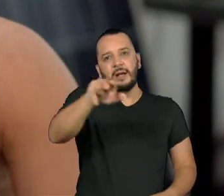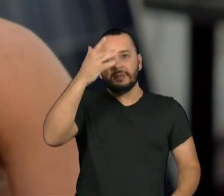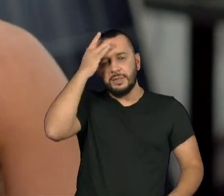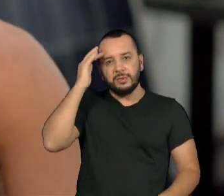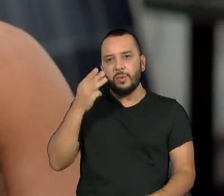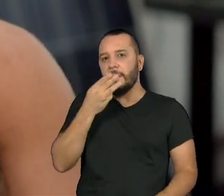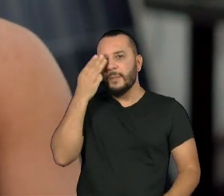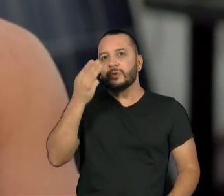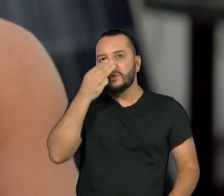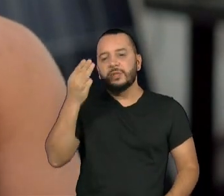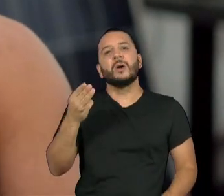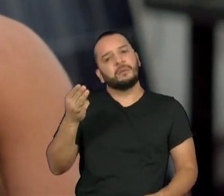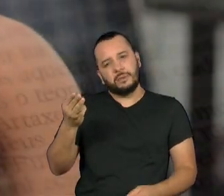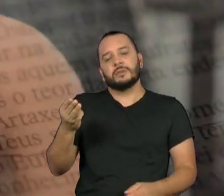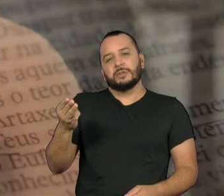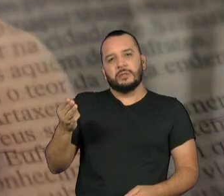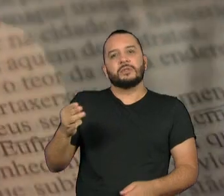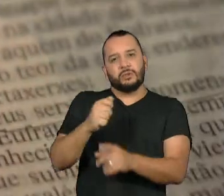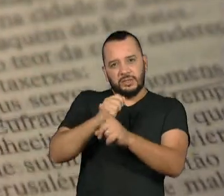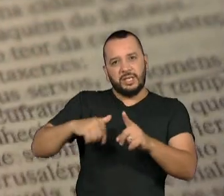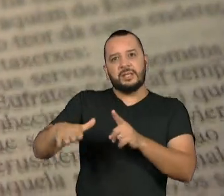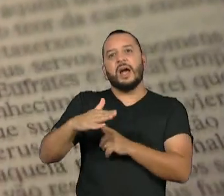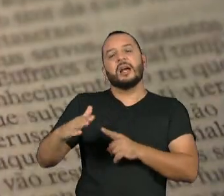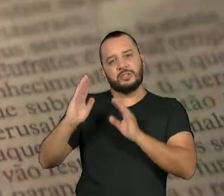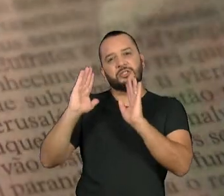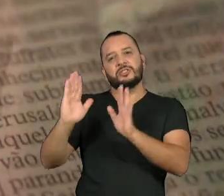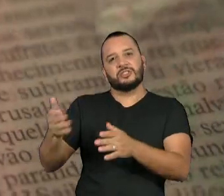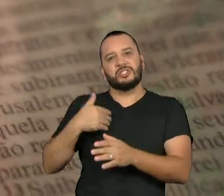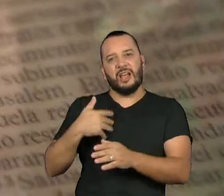empurra a gente, o que a vida empurra a gente.